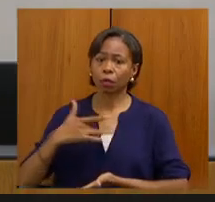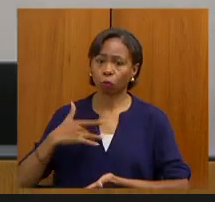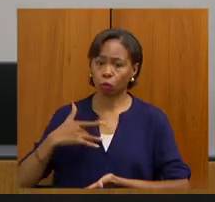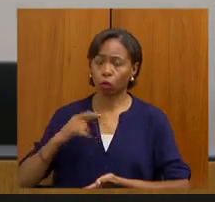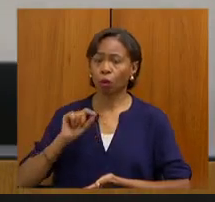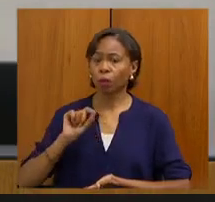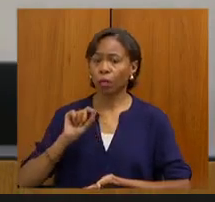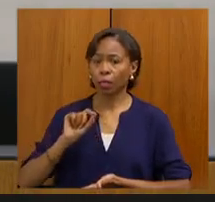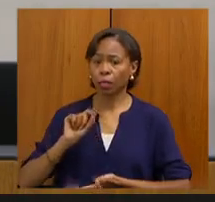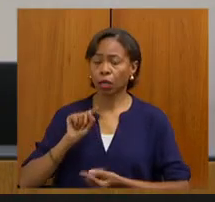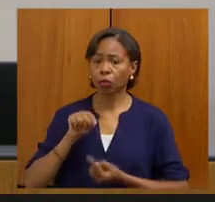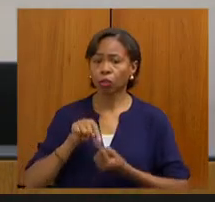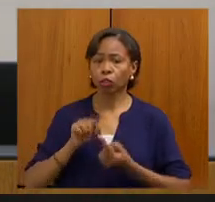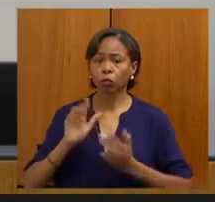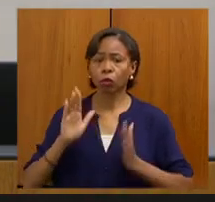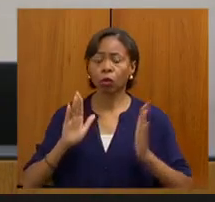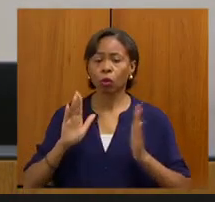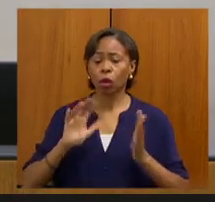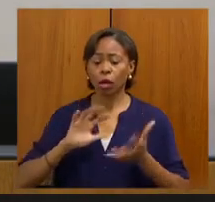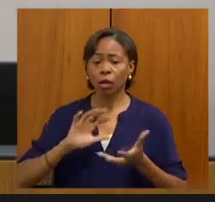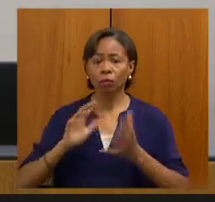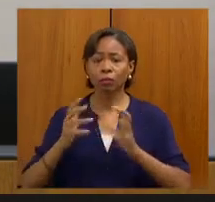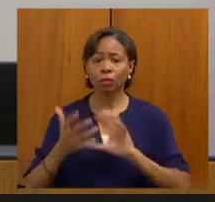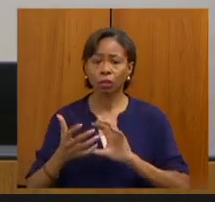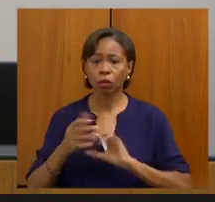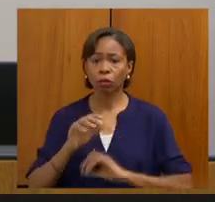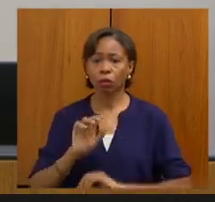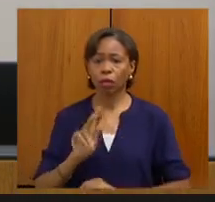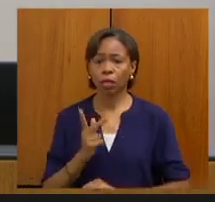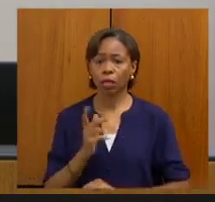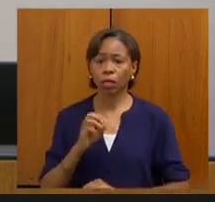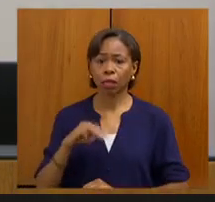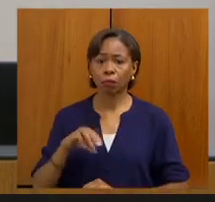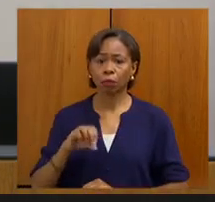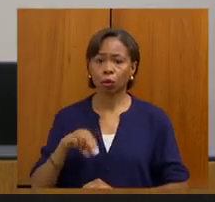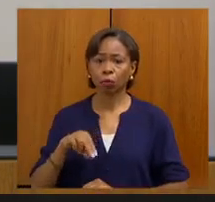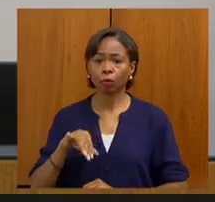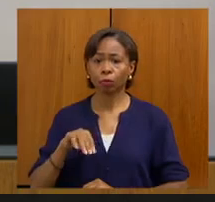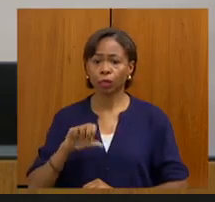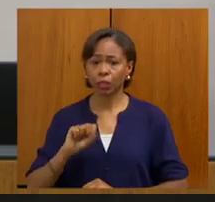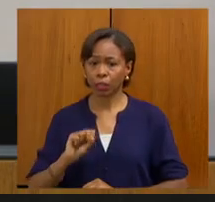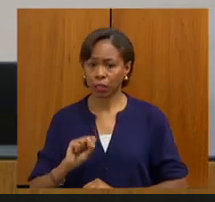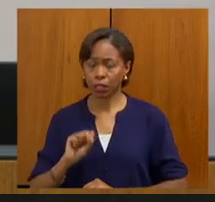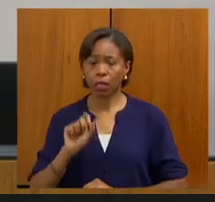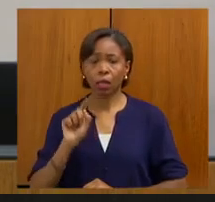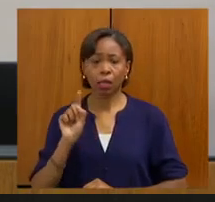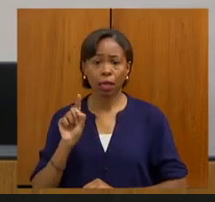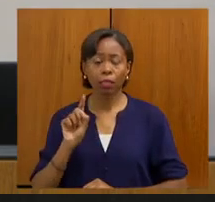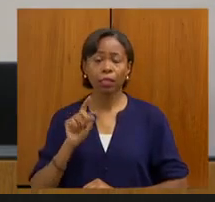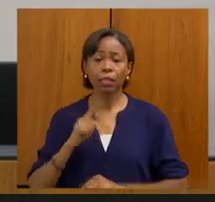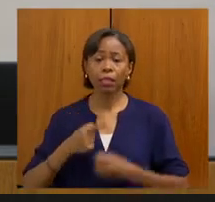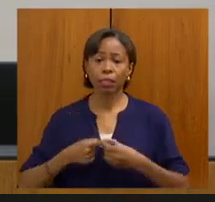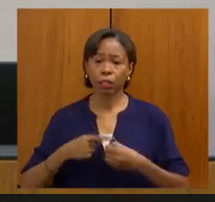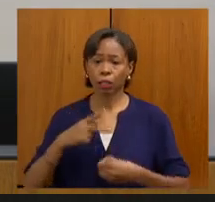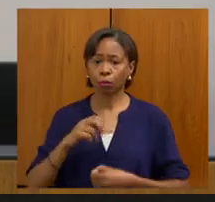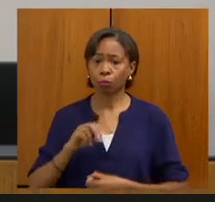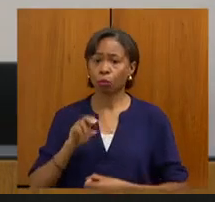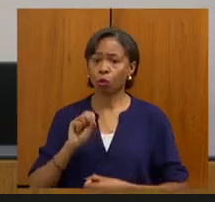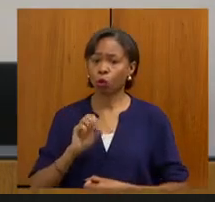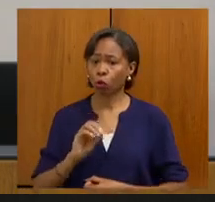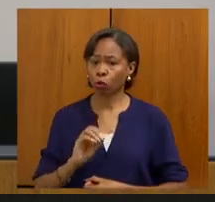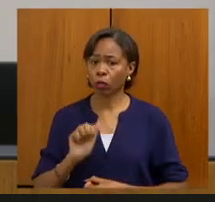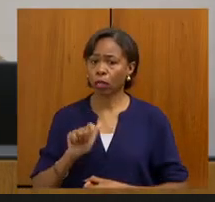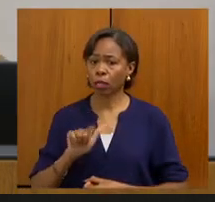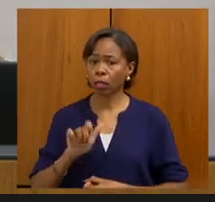reestruturação, através da Fundação Emominas, do Hemocentro de Pouso Alegre, e que esta comissão realiza estudos sobre a